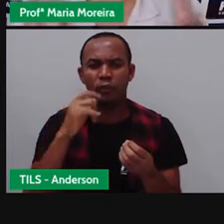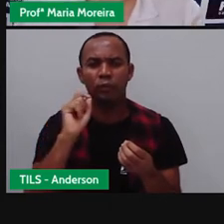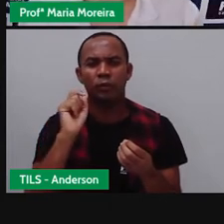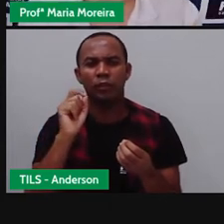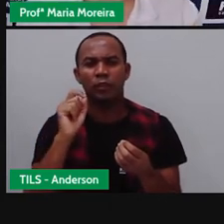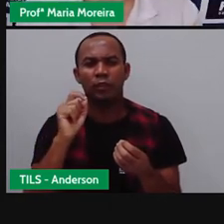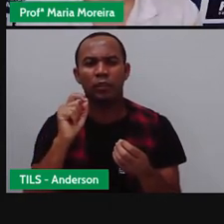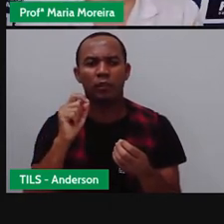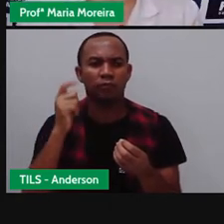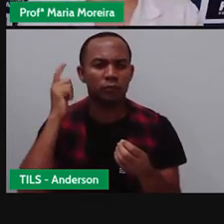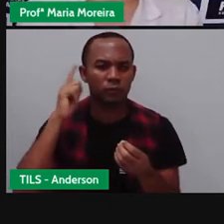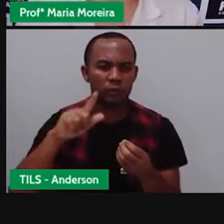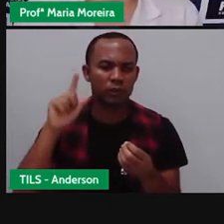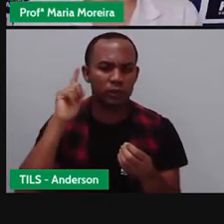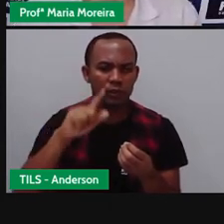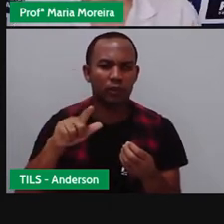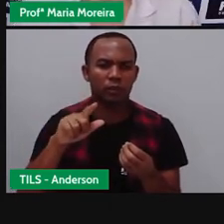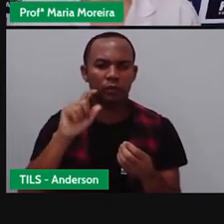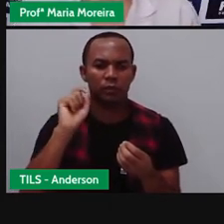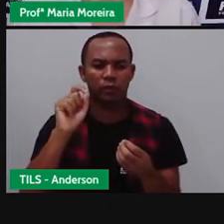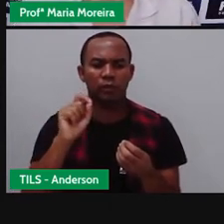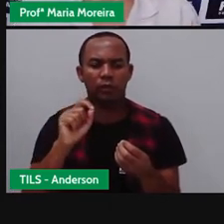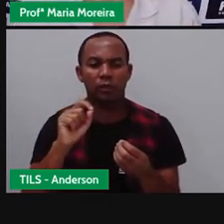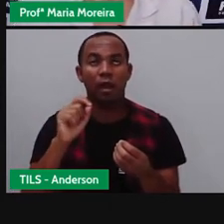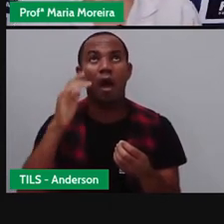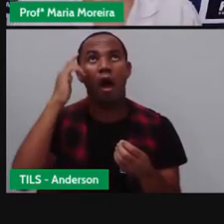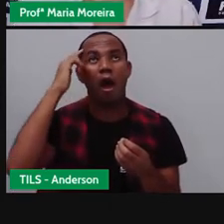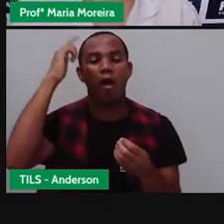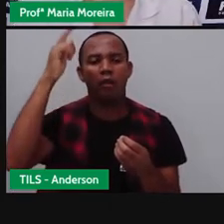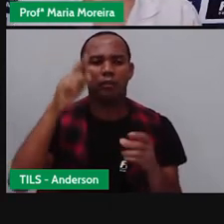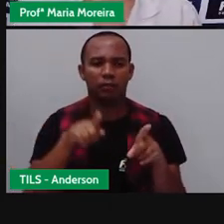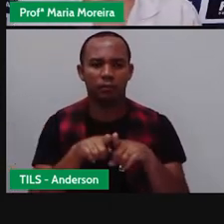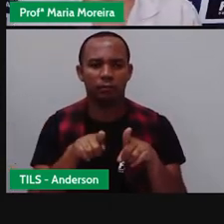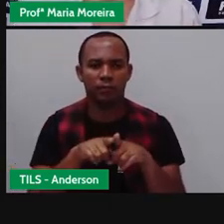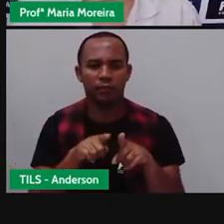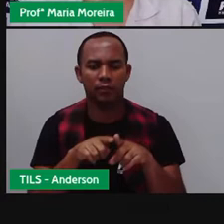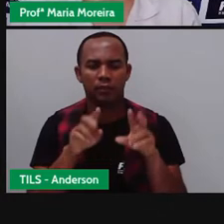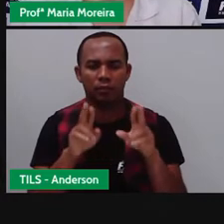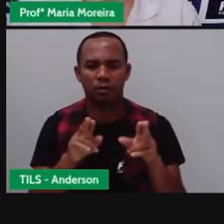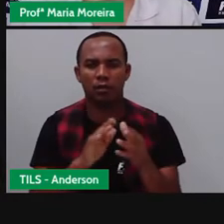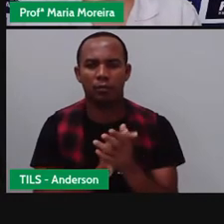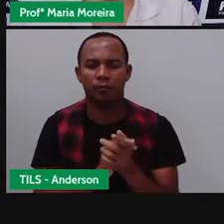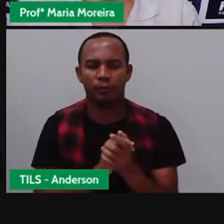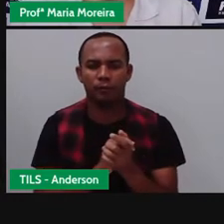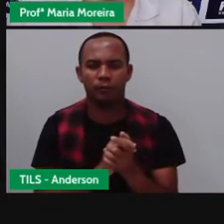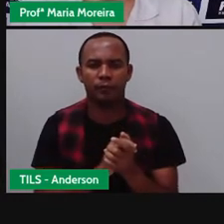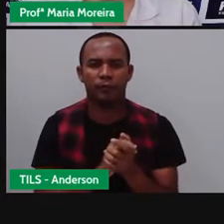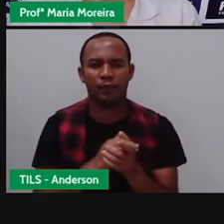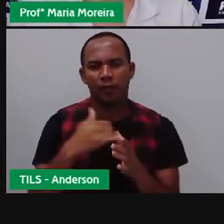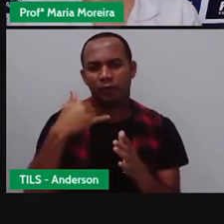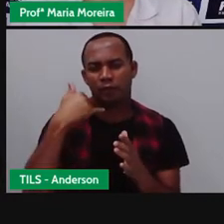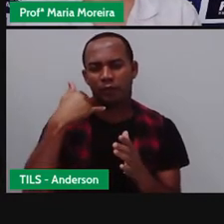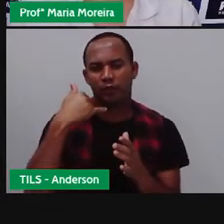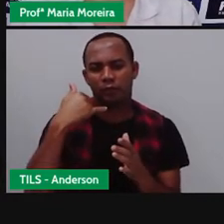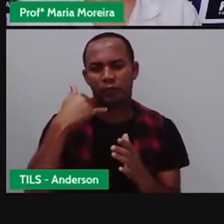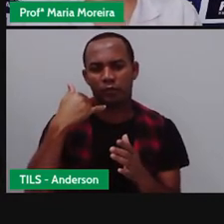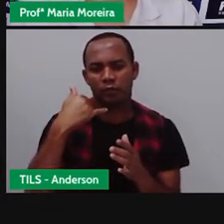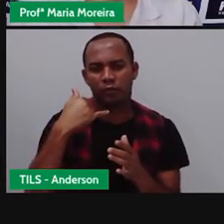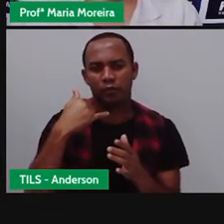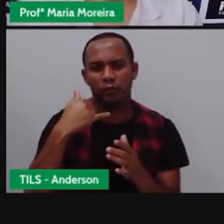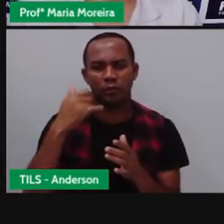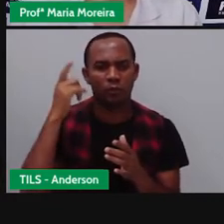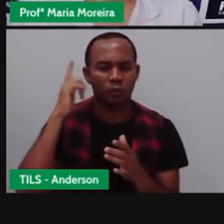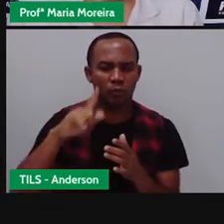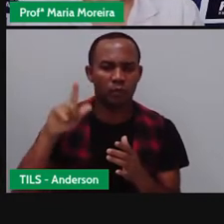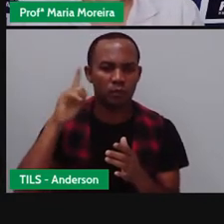evoluímos, né? E chegamos aí ao telefone. Paralelamente à descoberta do telefone, surgiu